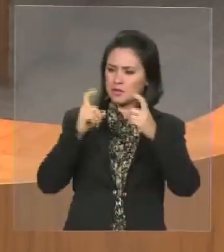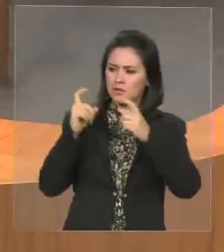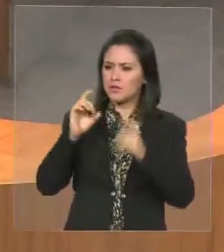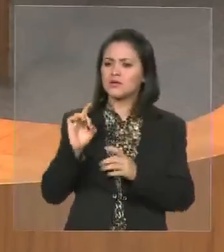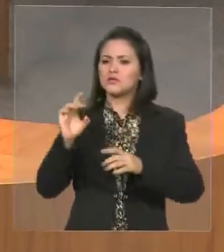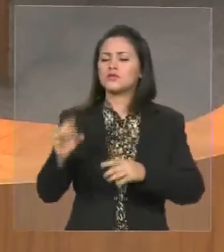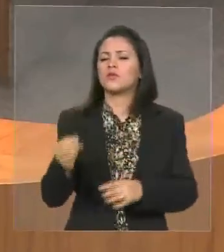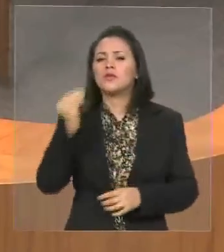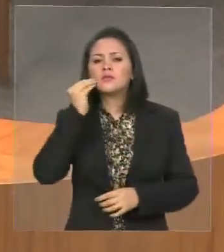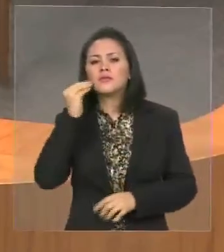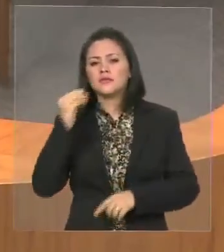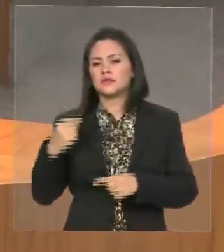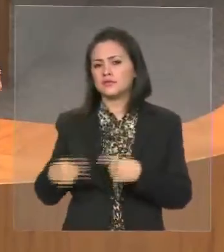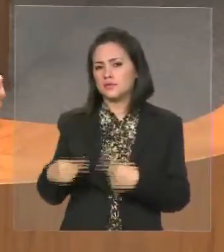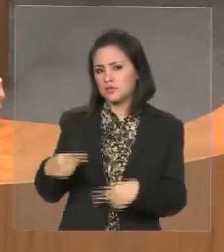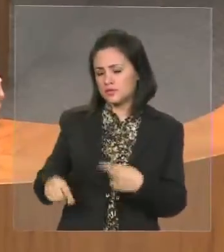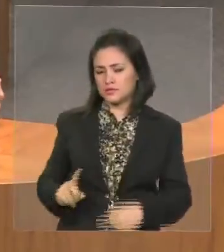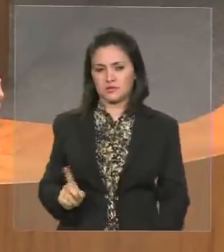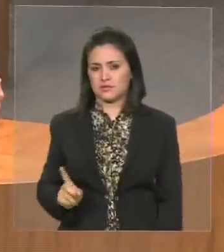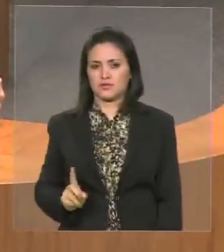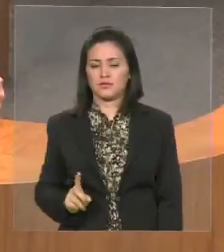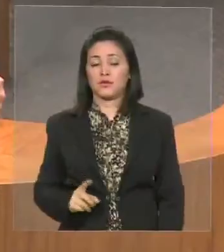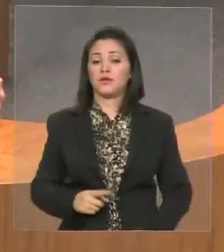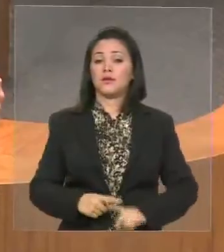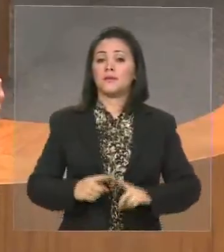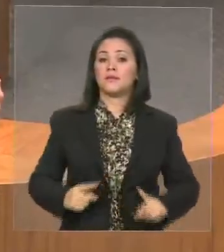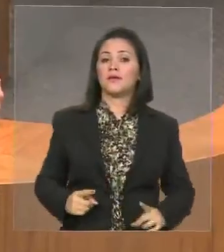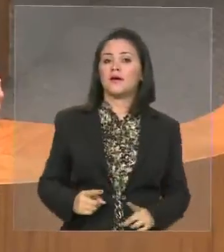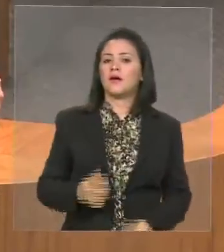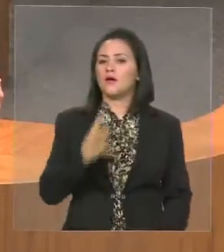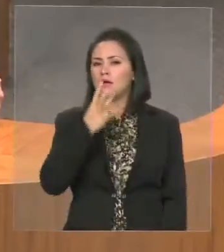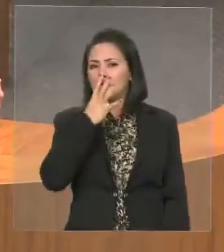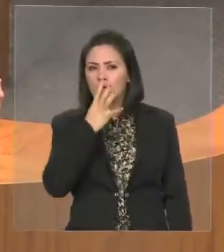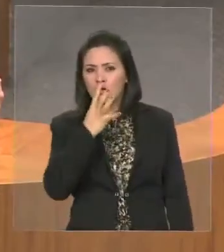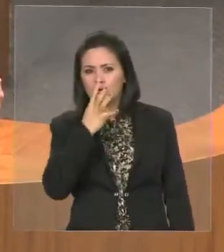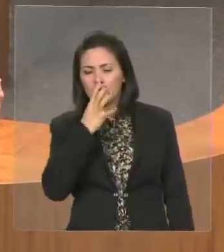a forma de administrar.